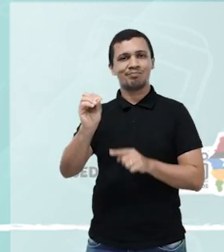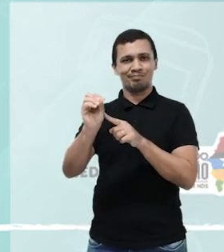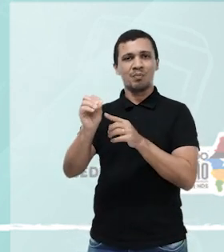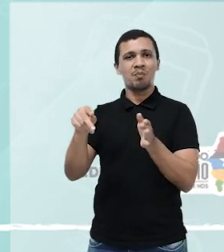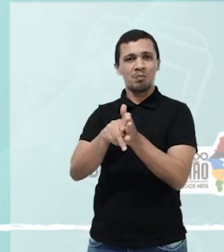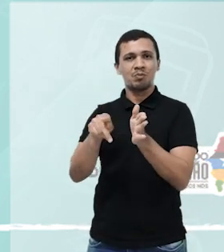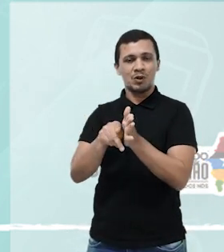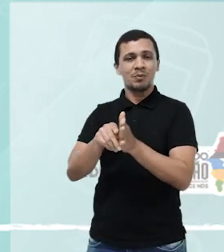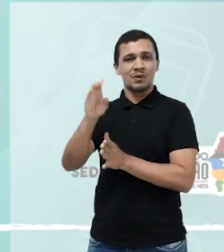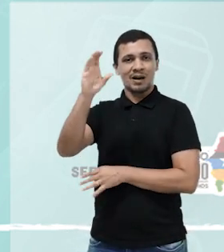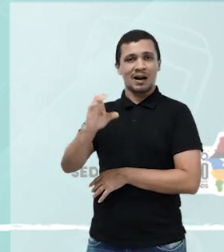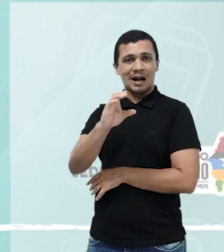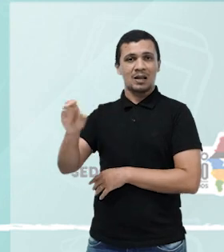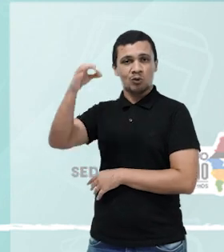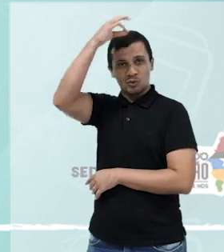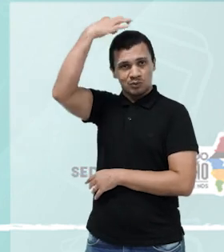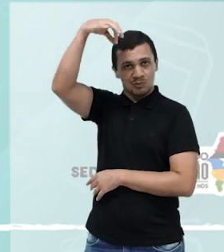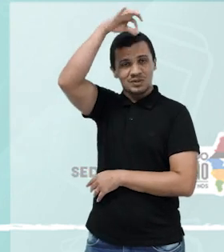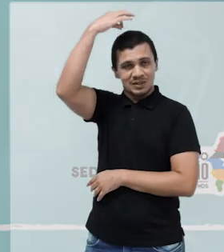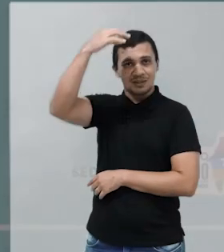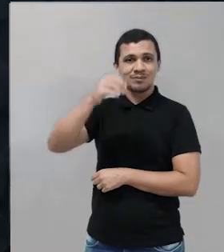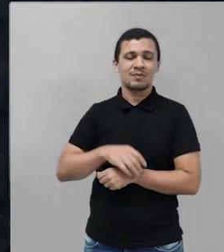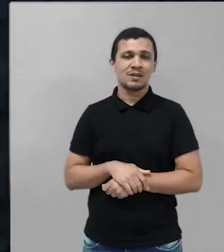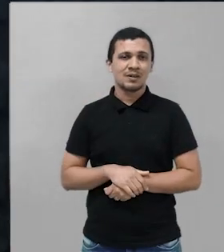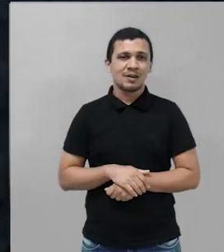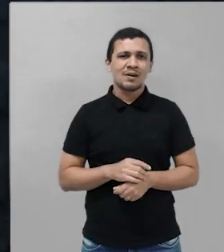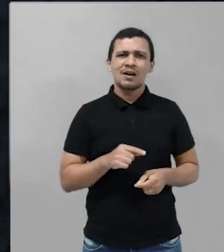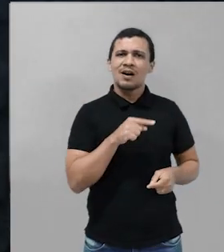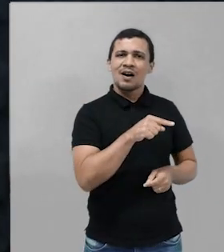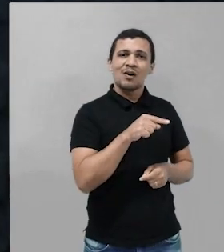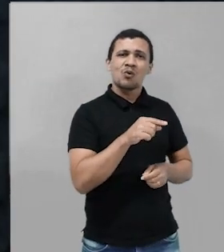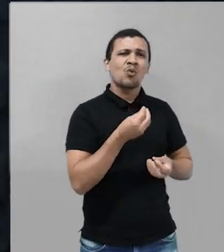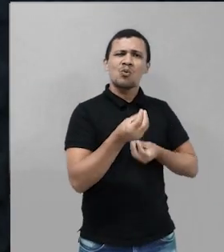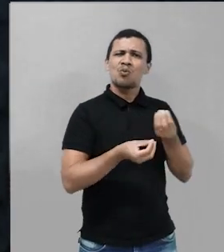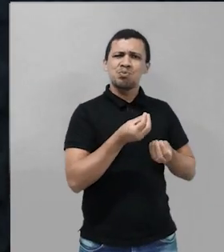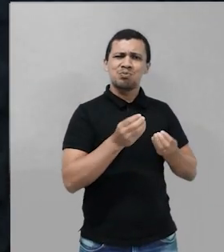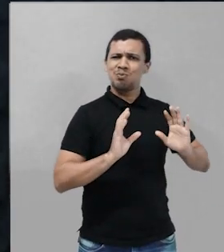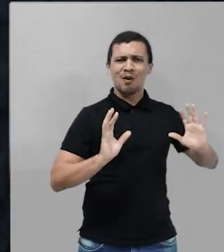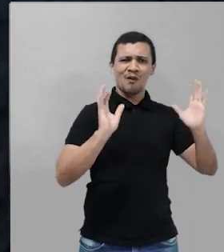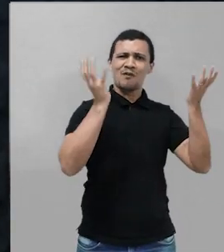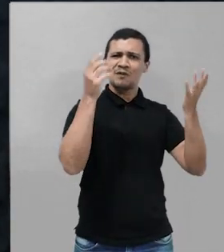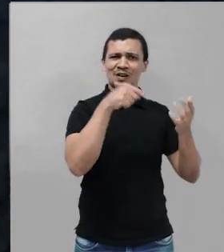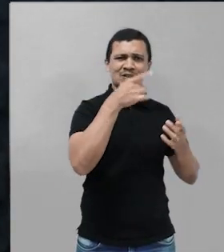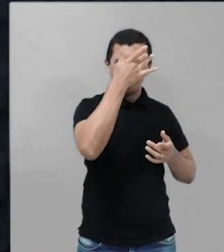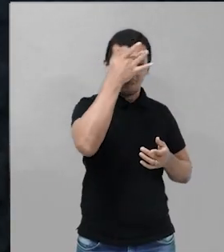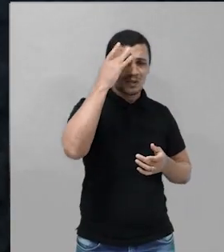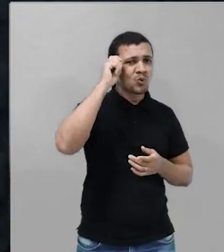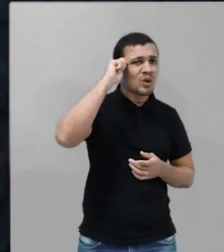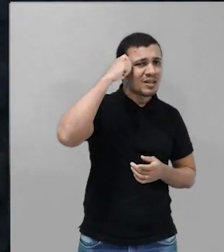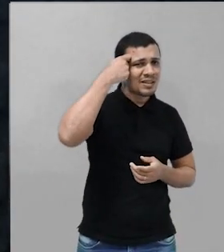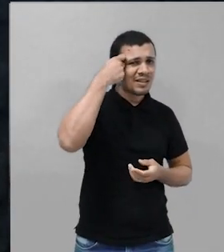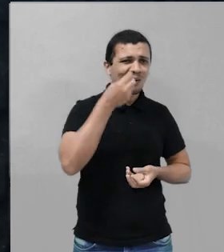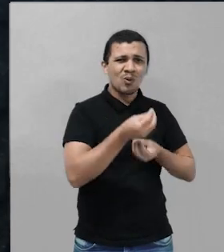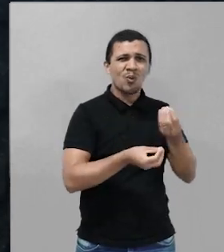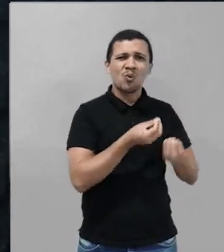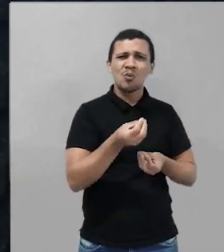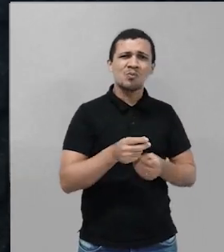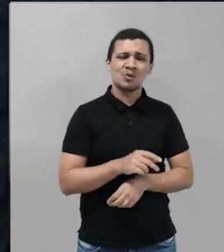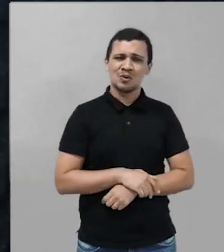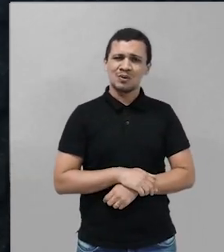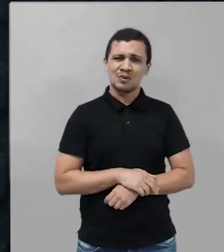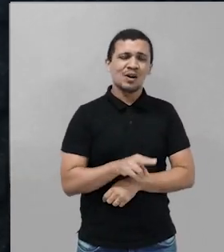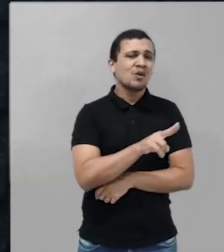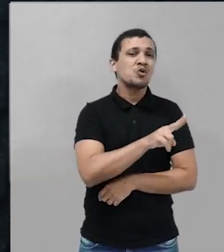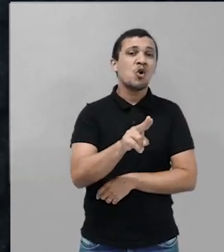crioula é tocado em festas, que eram considerados pagãs, pelas pessoas pretas. E aí ela vai ganhando forma. É chamado de punga. Por quê?